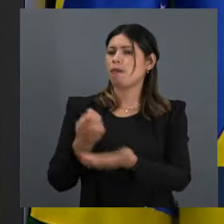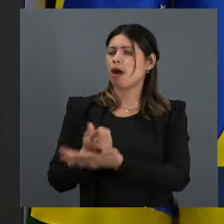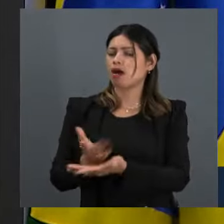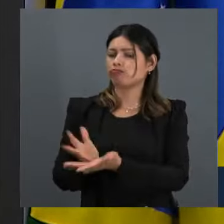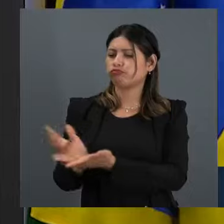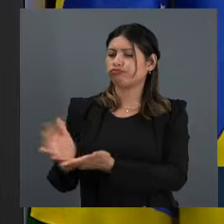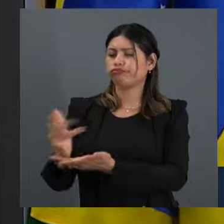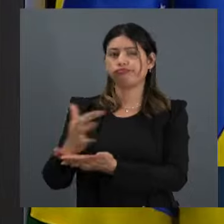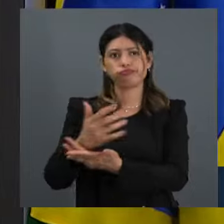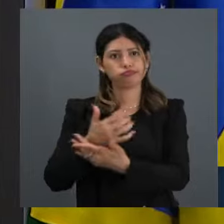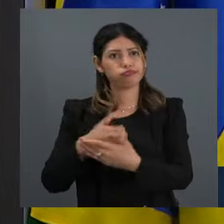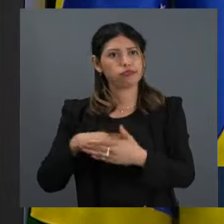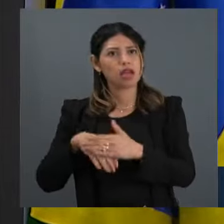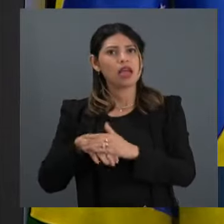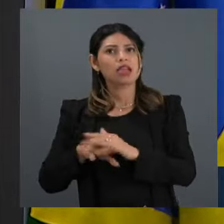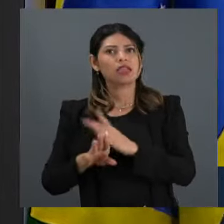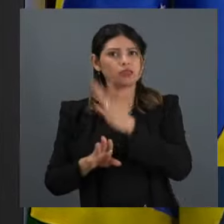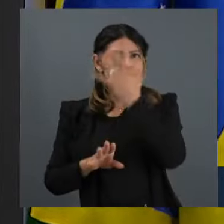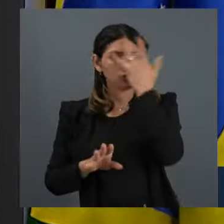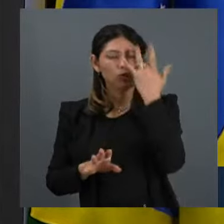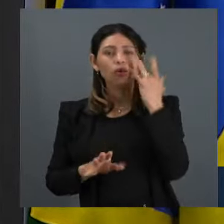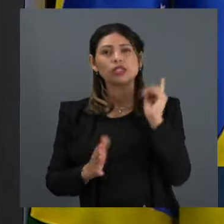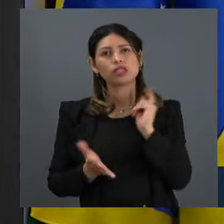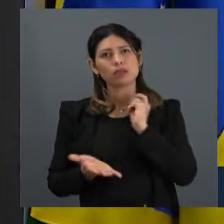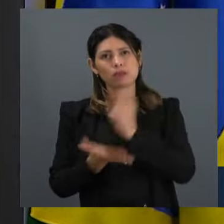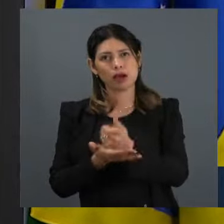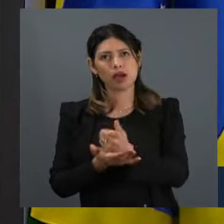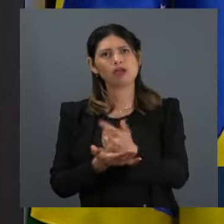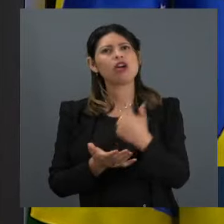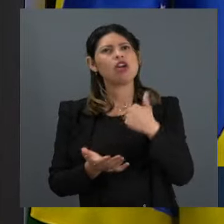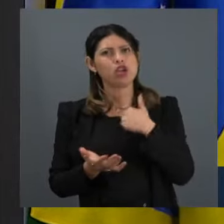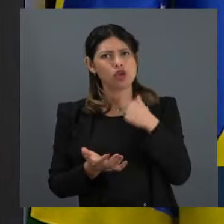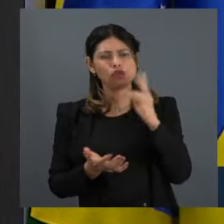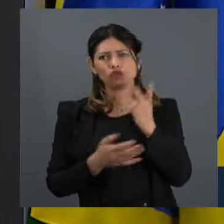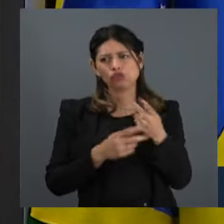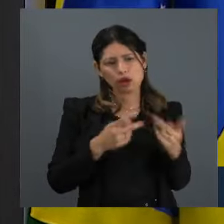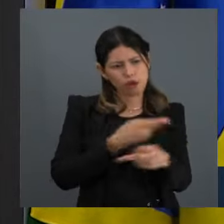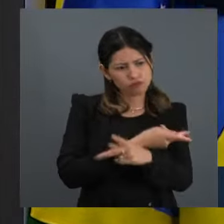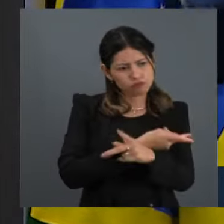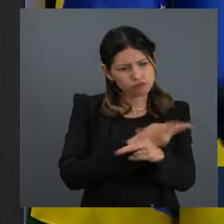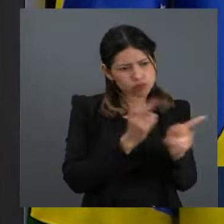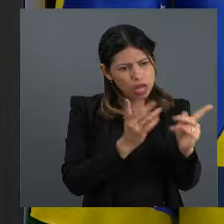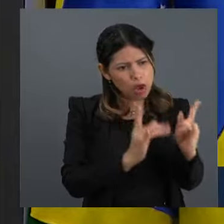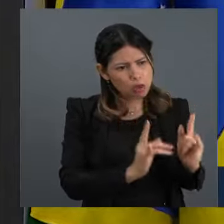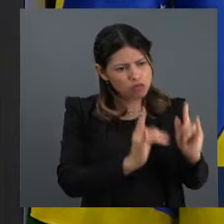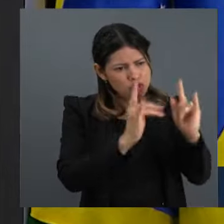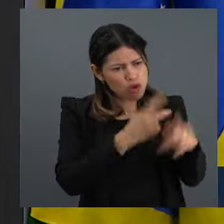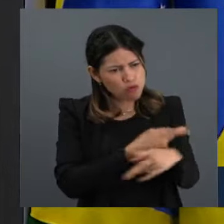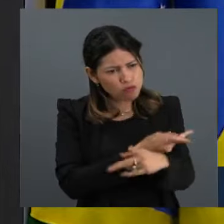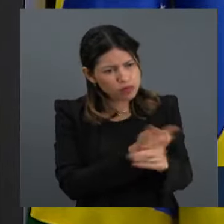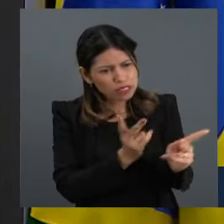anos, para manter uma estrutura, e eu já tive no prédio do TSE, é um negócio, uma obra faraônica,